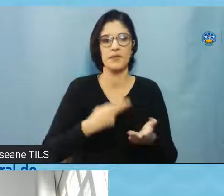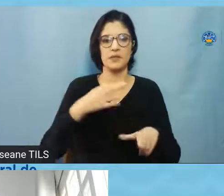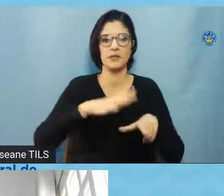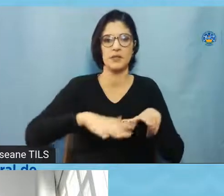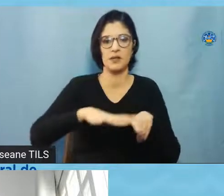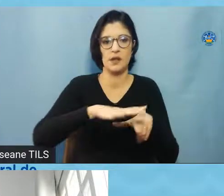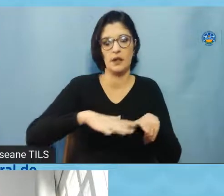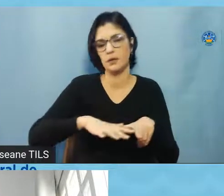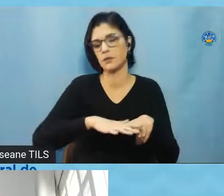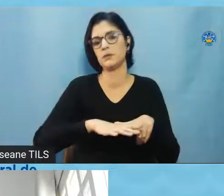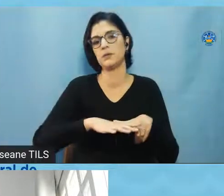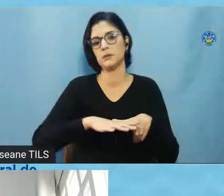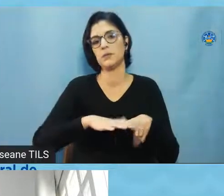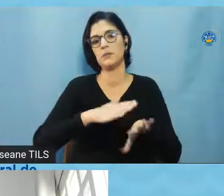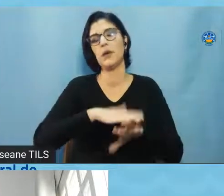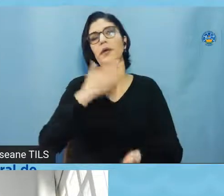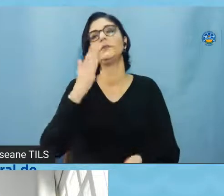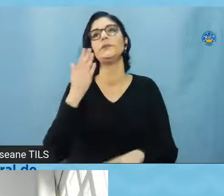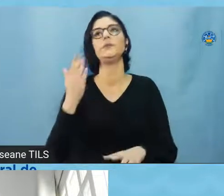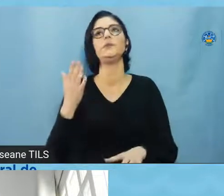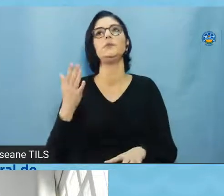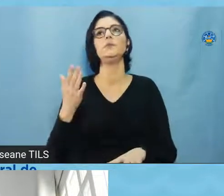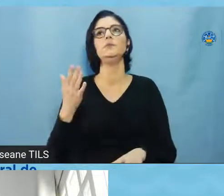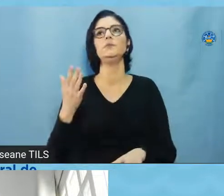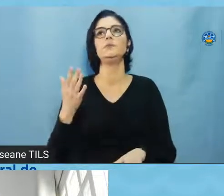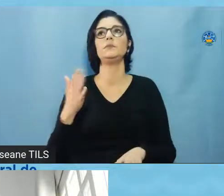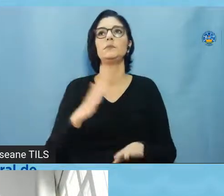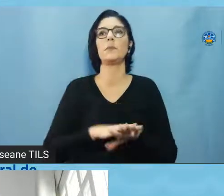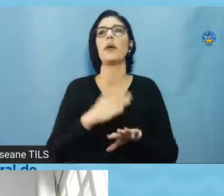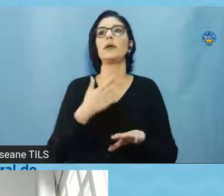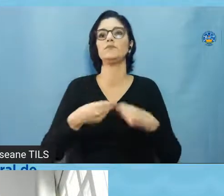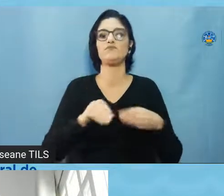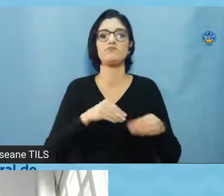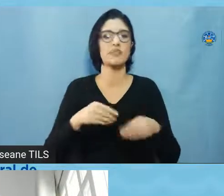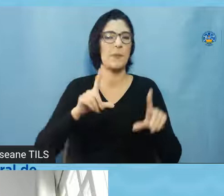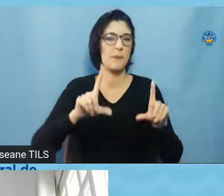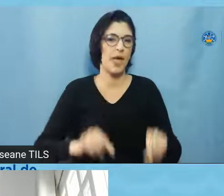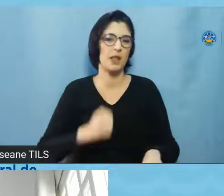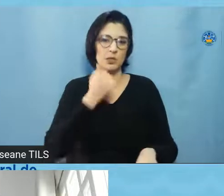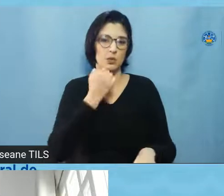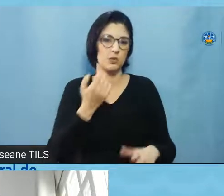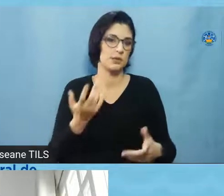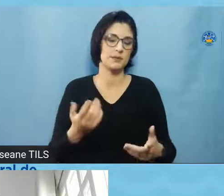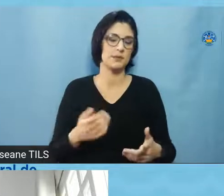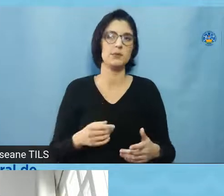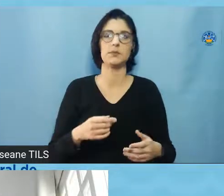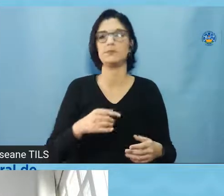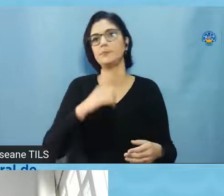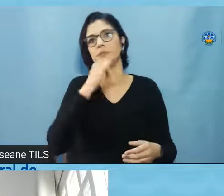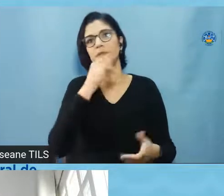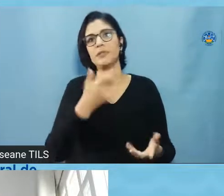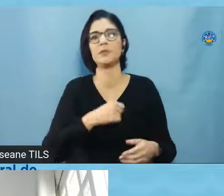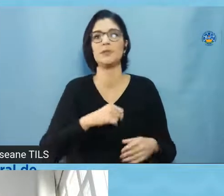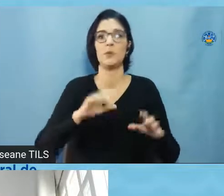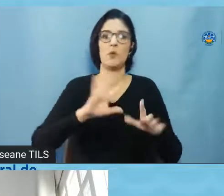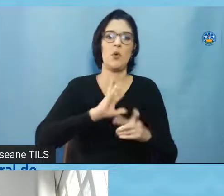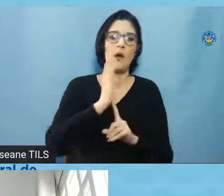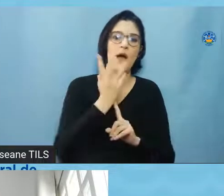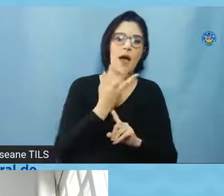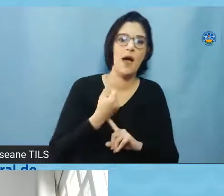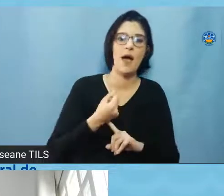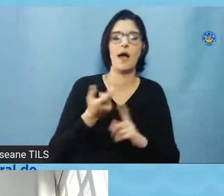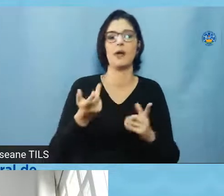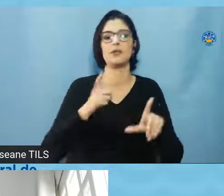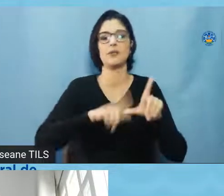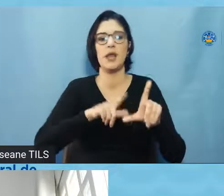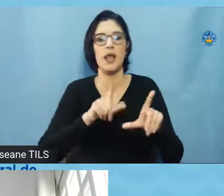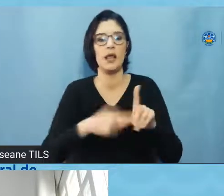das áreas mais, menos duras, digamos assim, então nas áreas sociais, humanas, artes, literaturas,